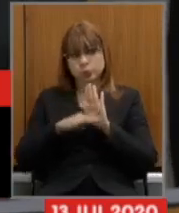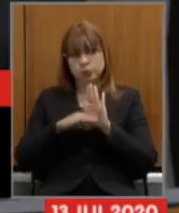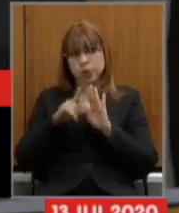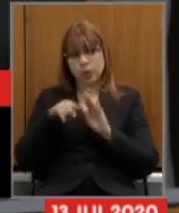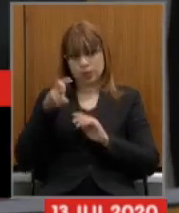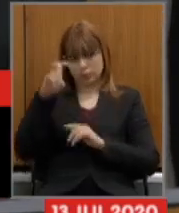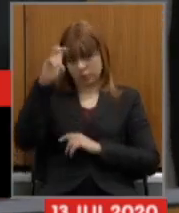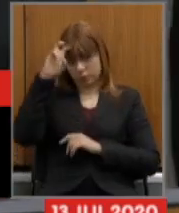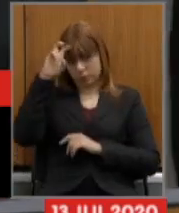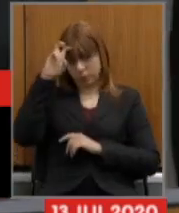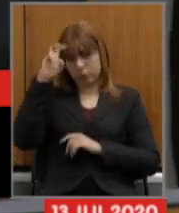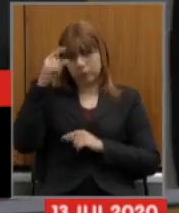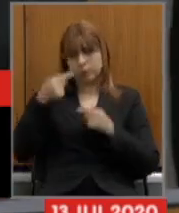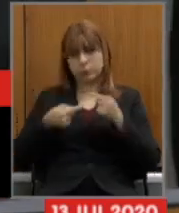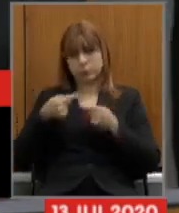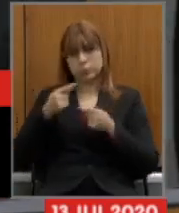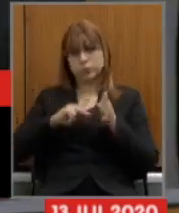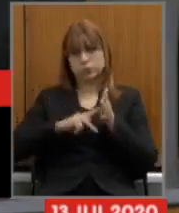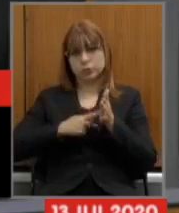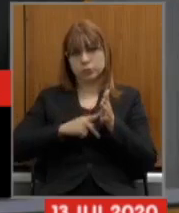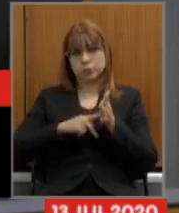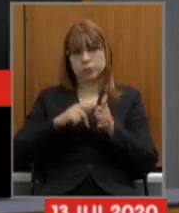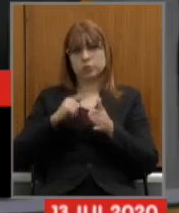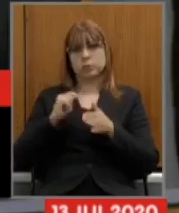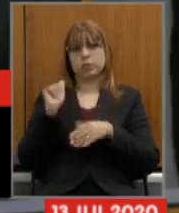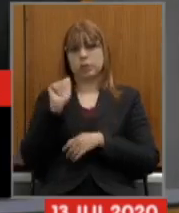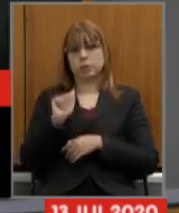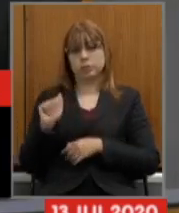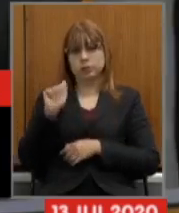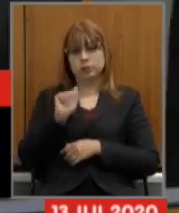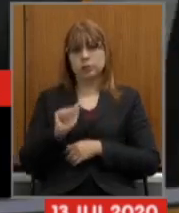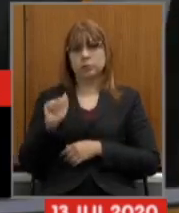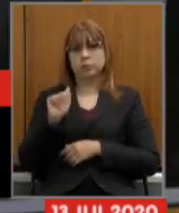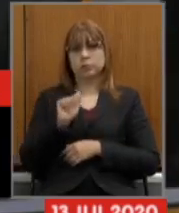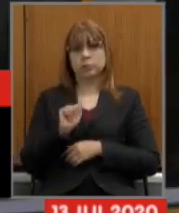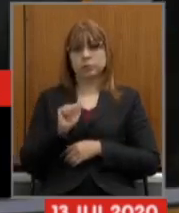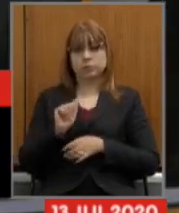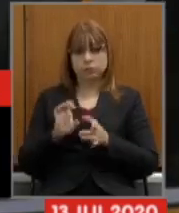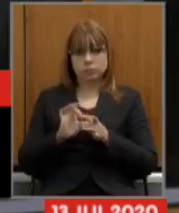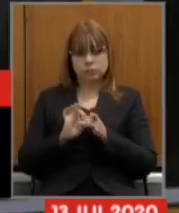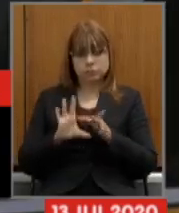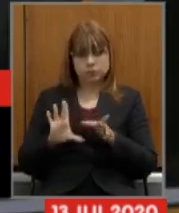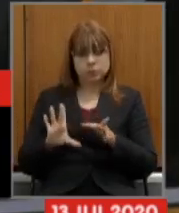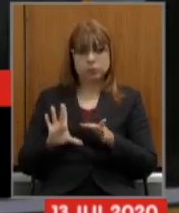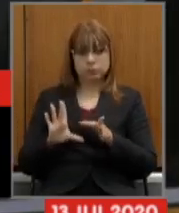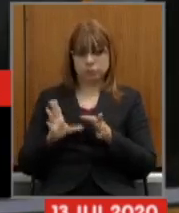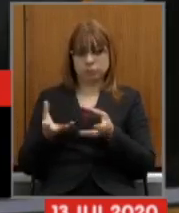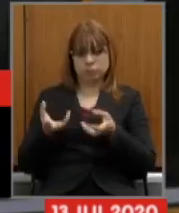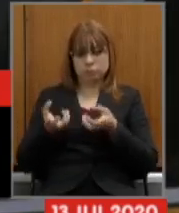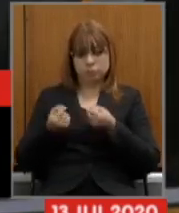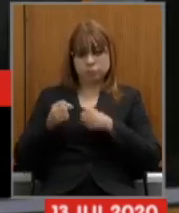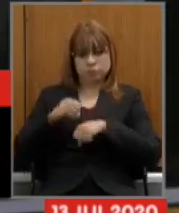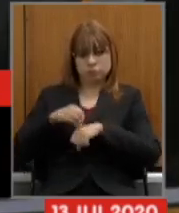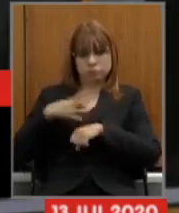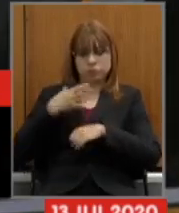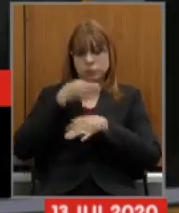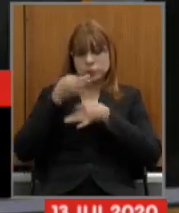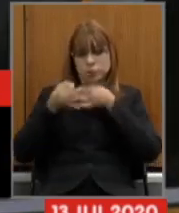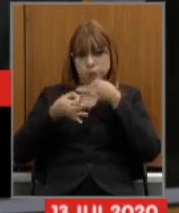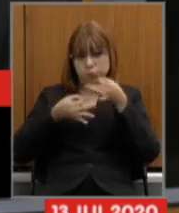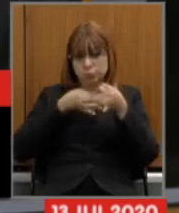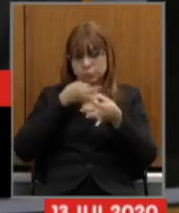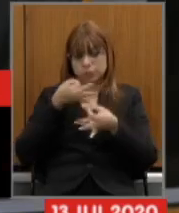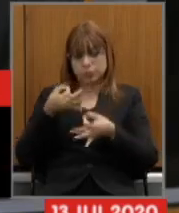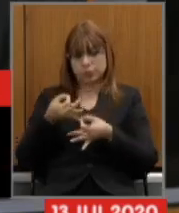discutindo com os sindicatos associações e dispostos a receber as sugestões que vierem